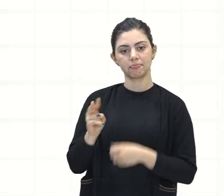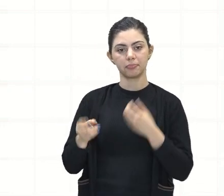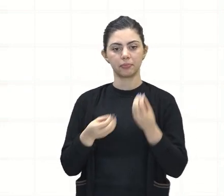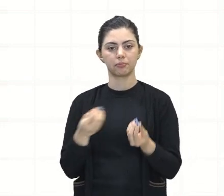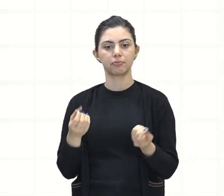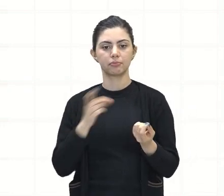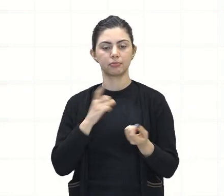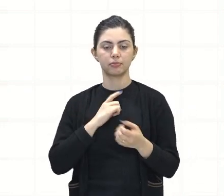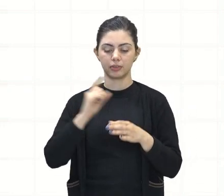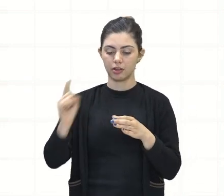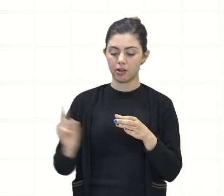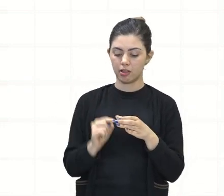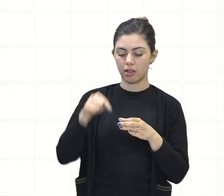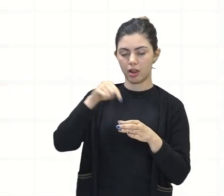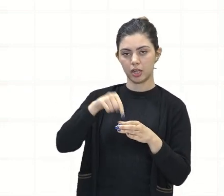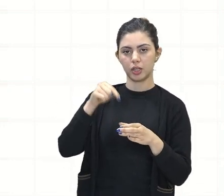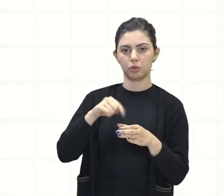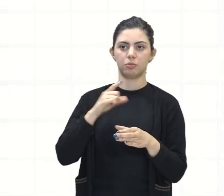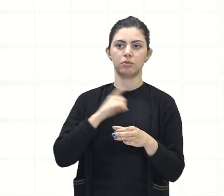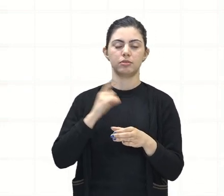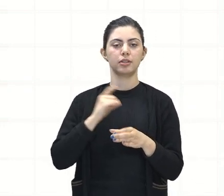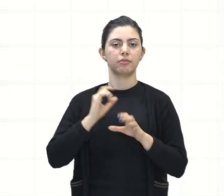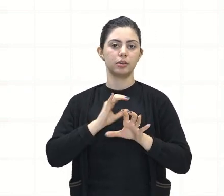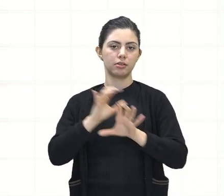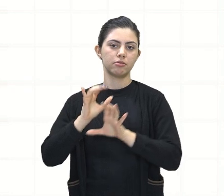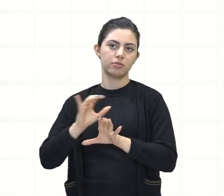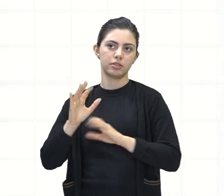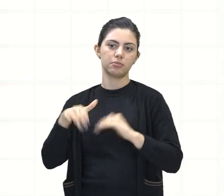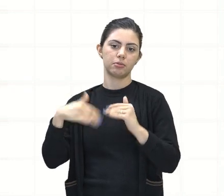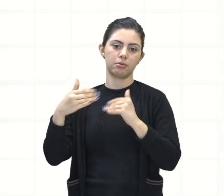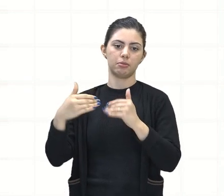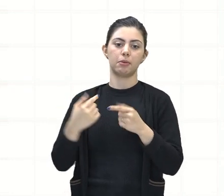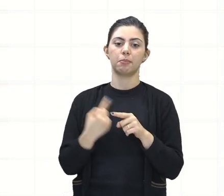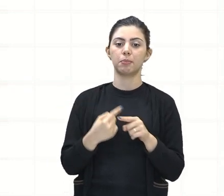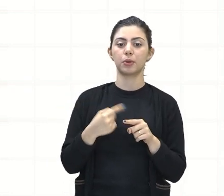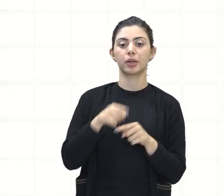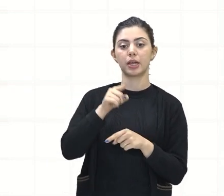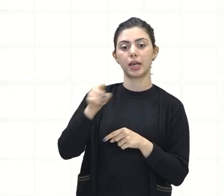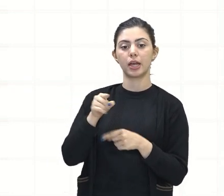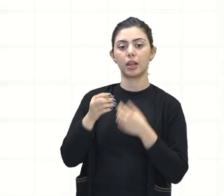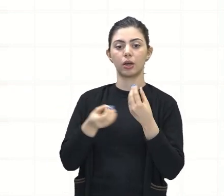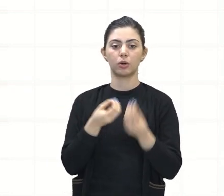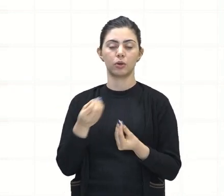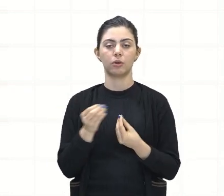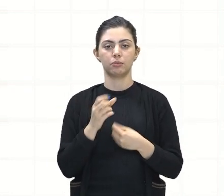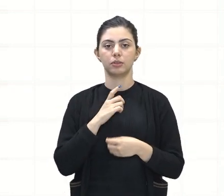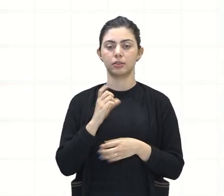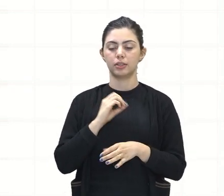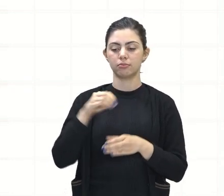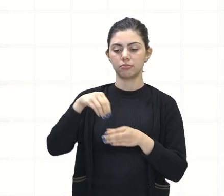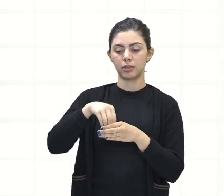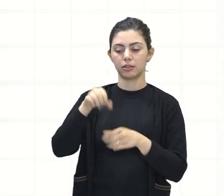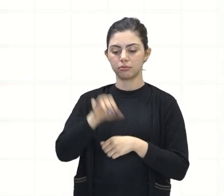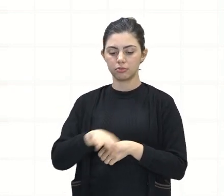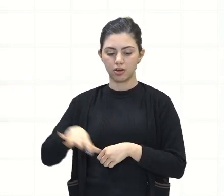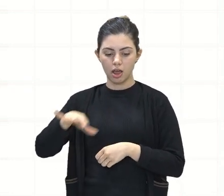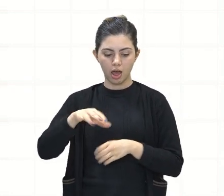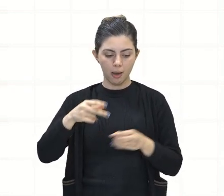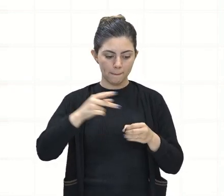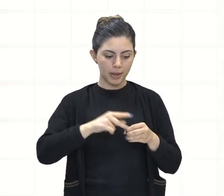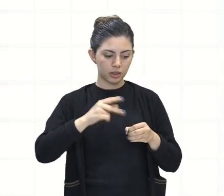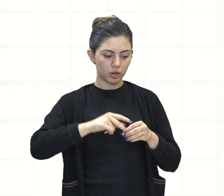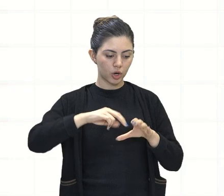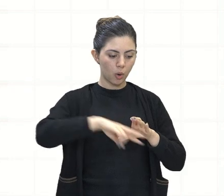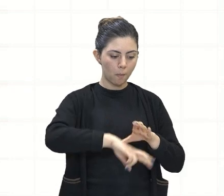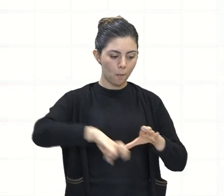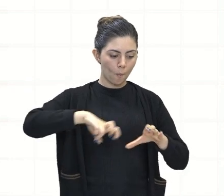dentro dessa organização, em especial a partir do momento em que ela encontrou dentro do seu território a maior reserva